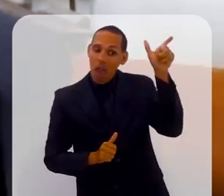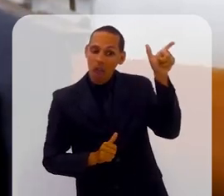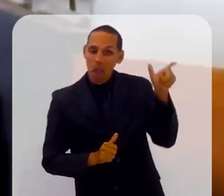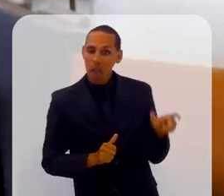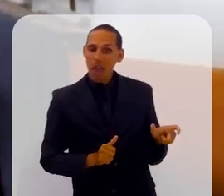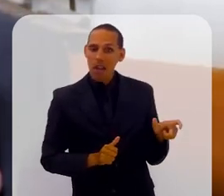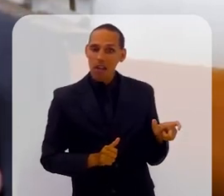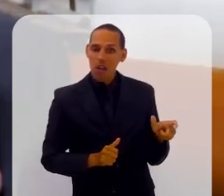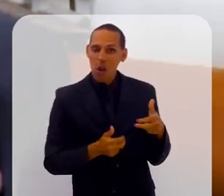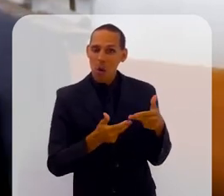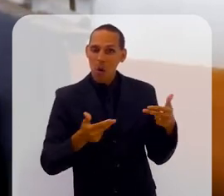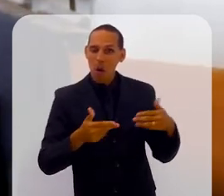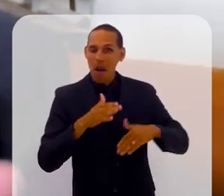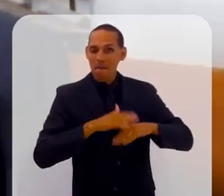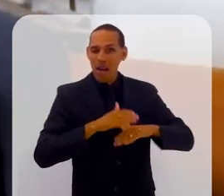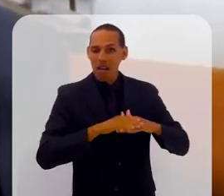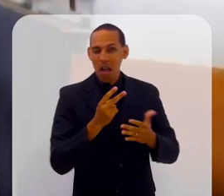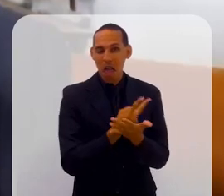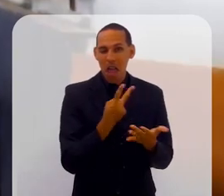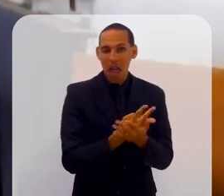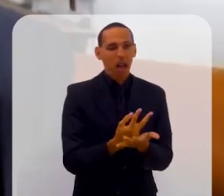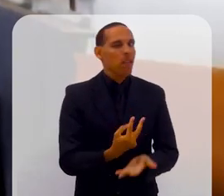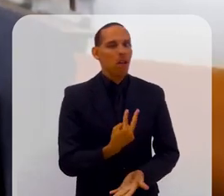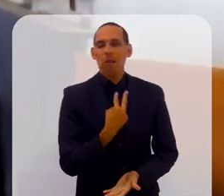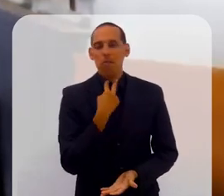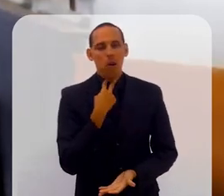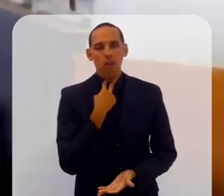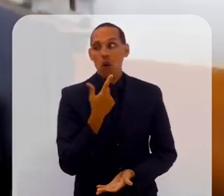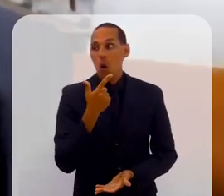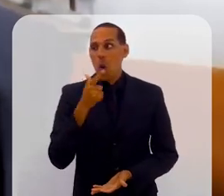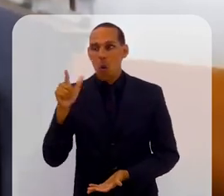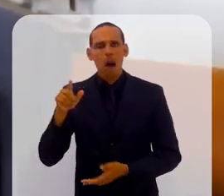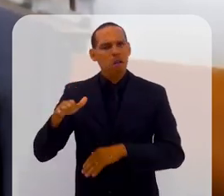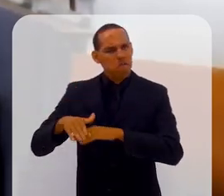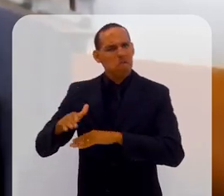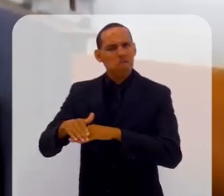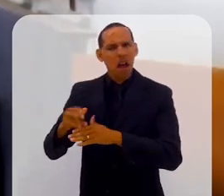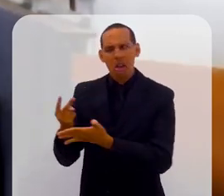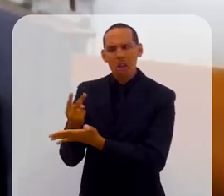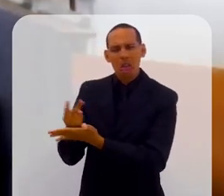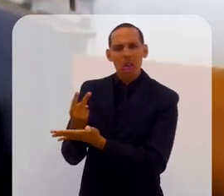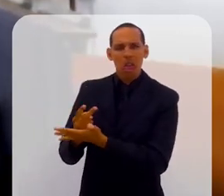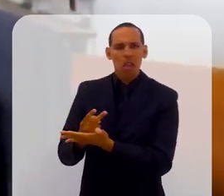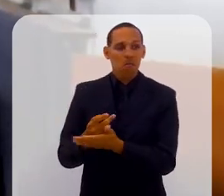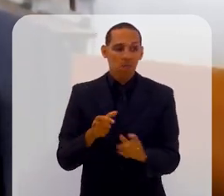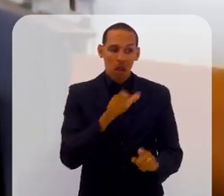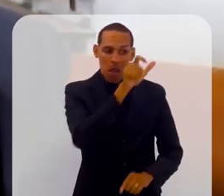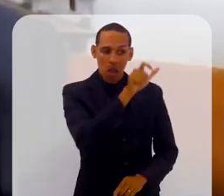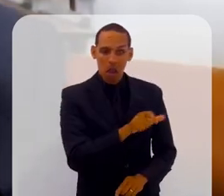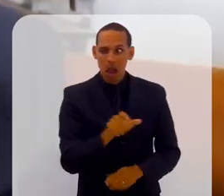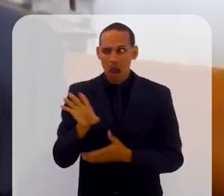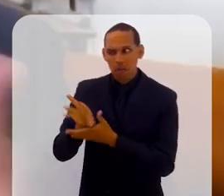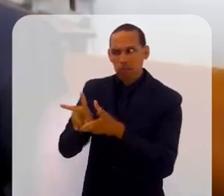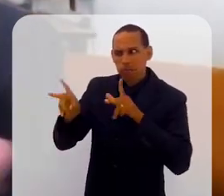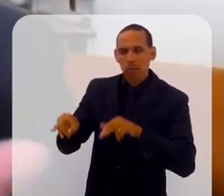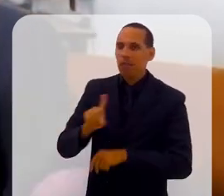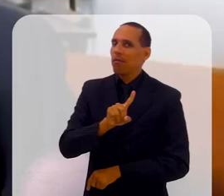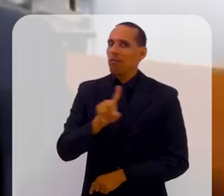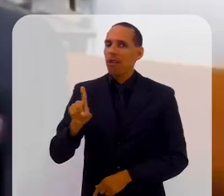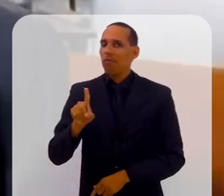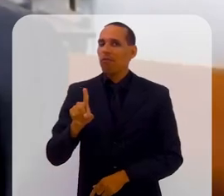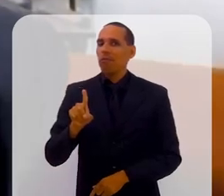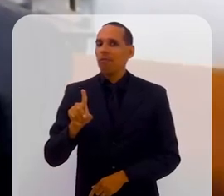poderia fazer coisas que eram erradas mesmo quando as outras pessoas faziam. Então, ele era um sujeito que trabalhava muito, olhando